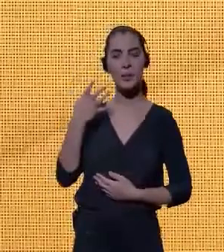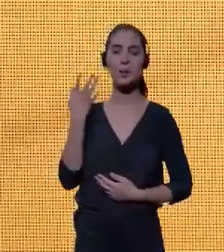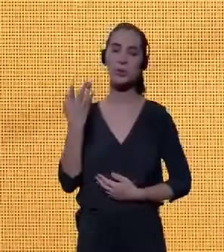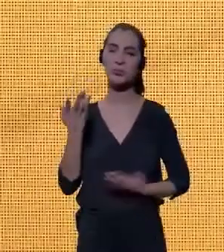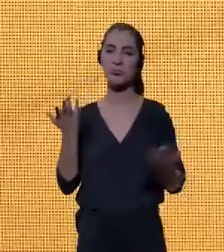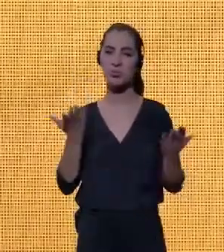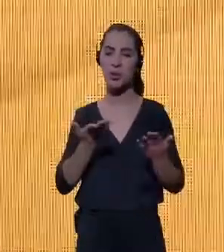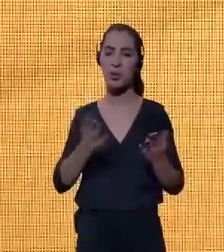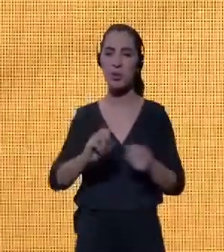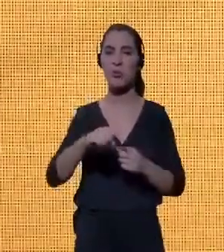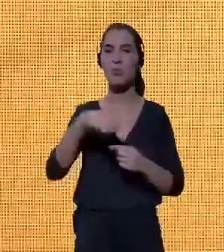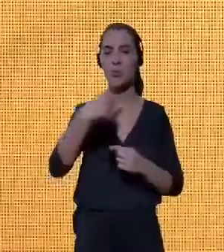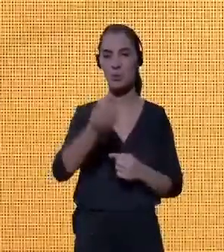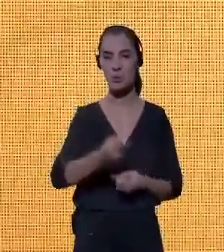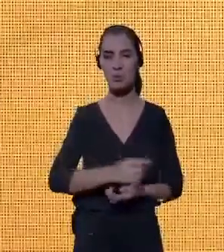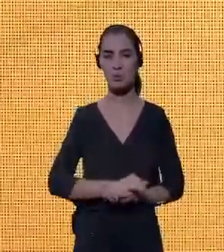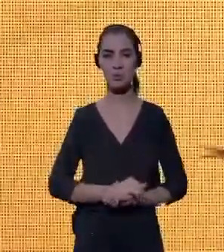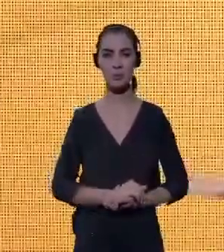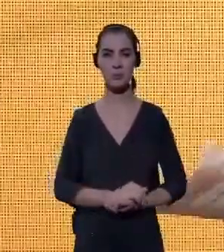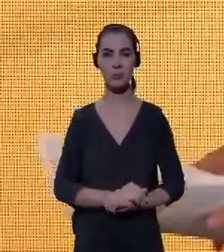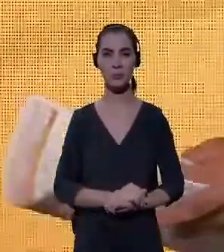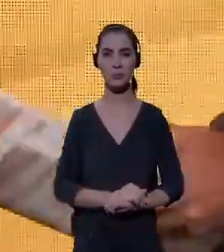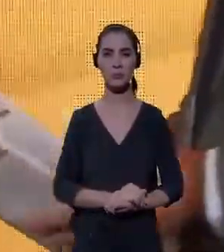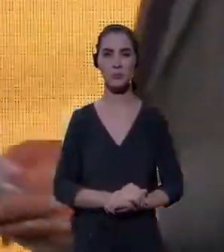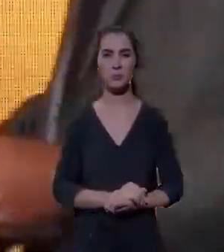devolvo a palavra aqui para a nossa Mestre de Cerimônias.